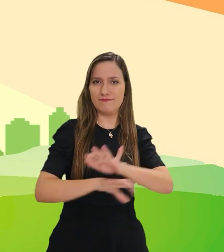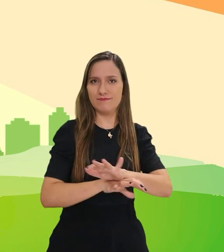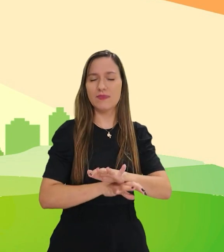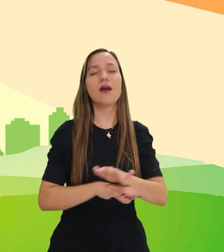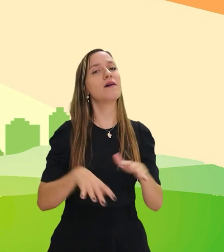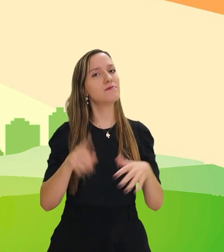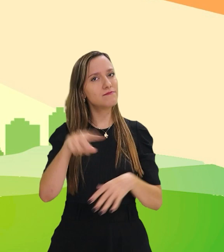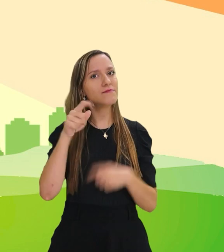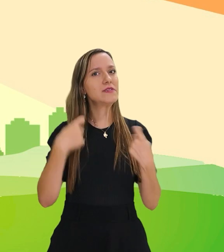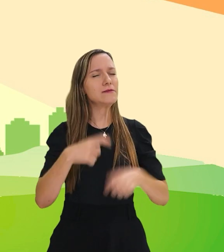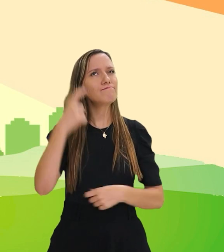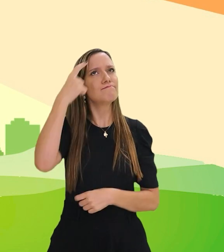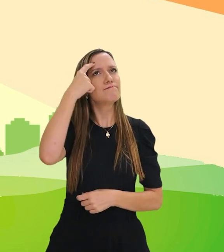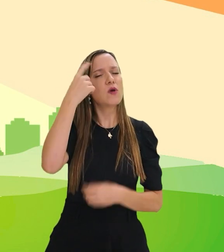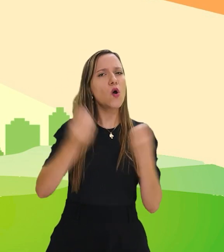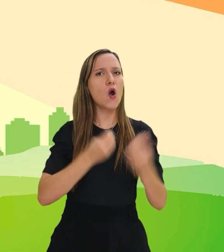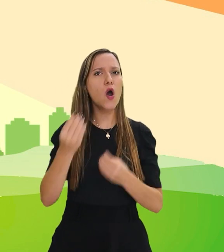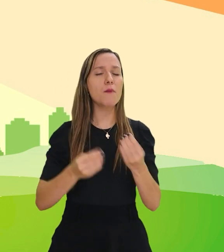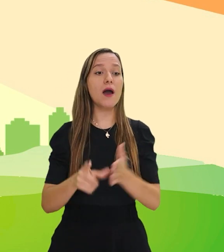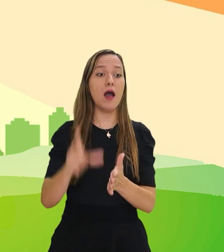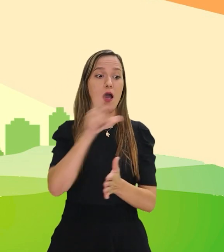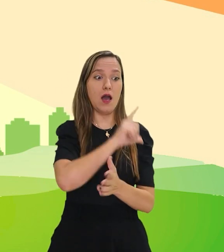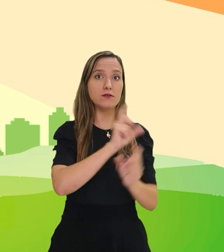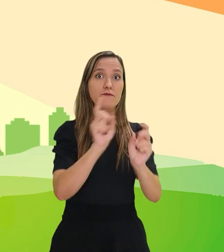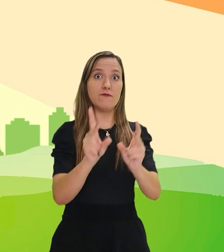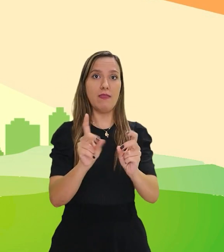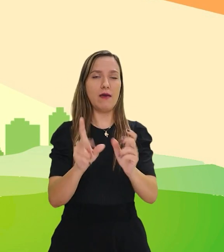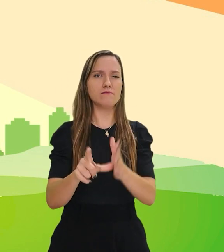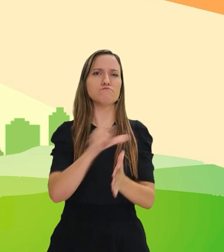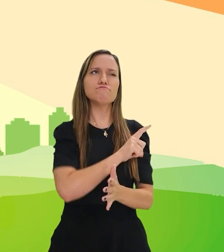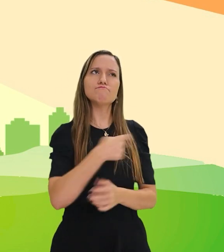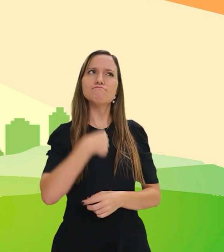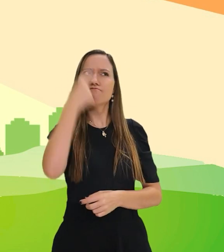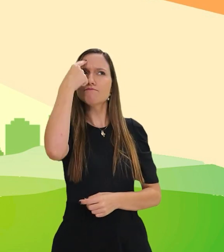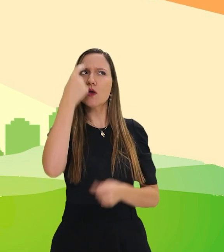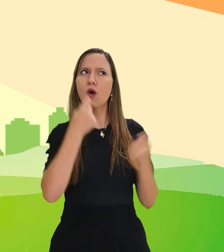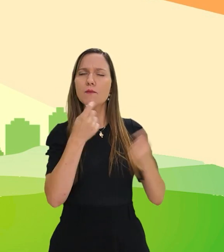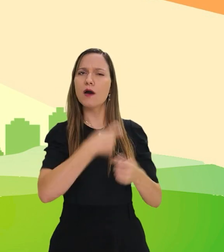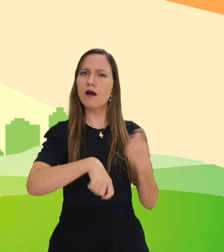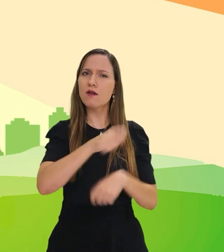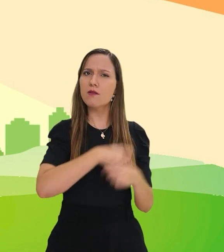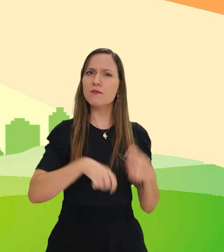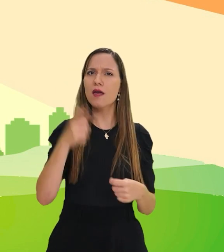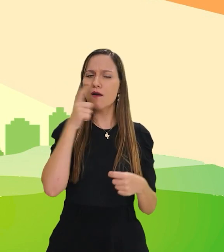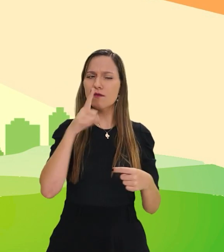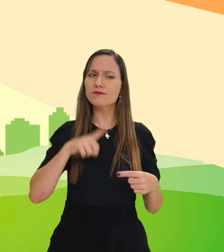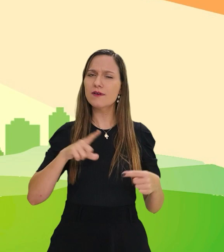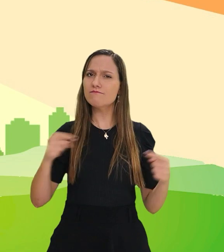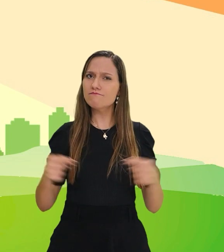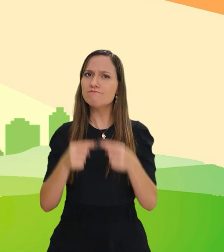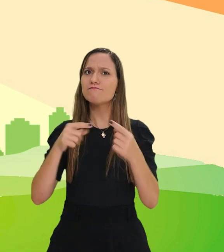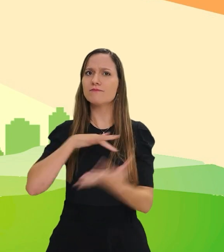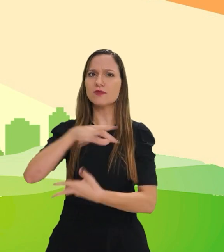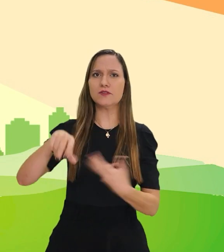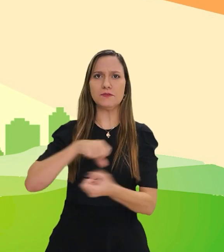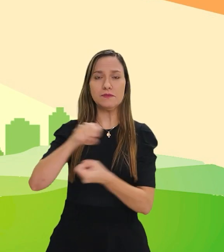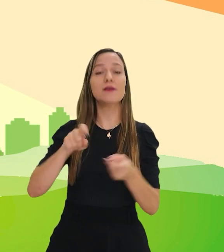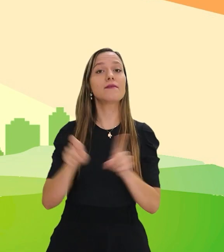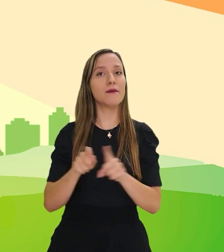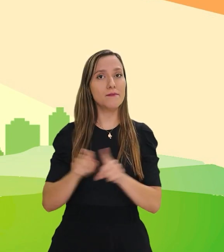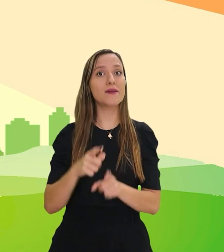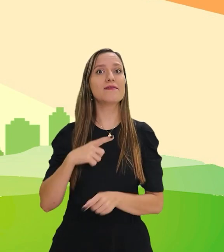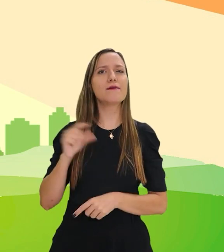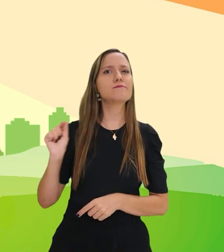muita gente vai precisar fazer antes de começar um negócio daqui a algum tempo. E mais, várias empresas já